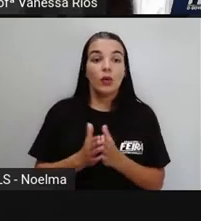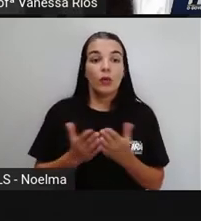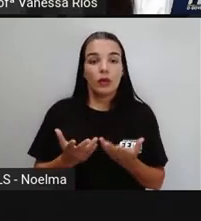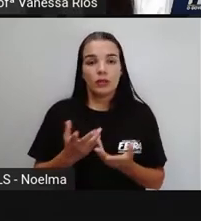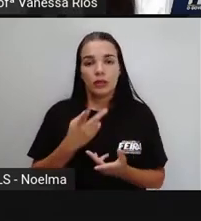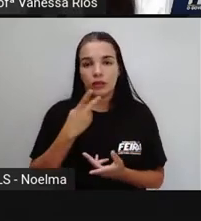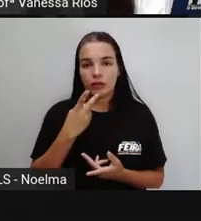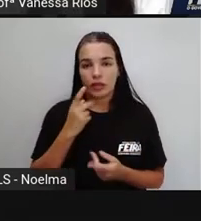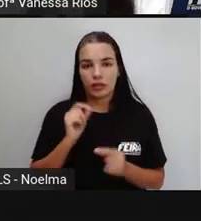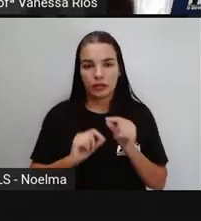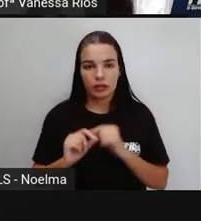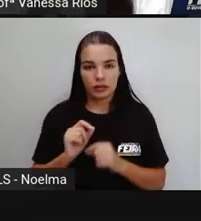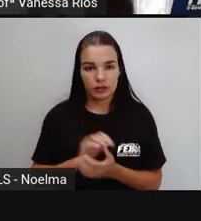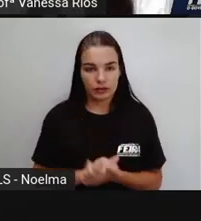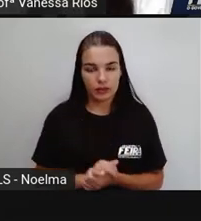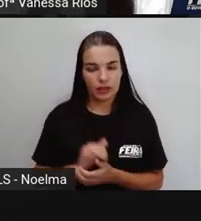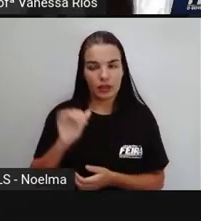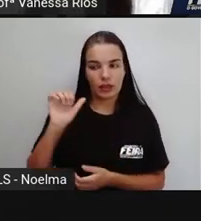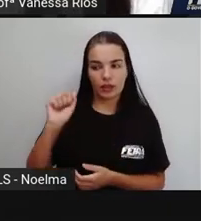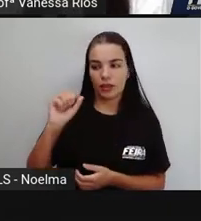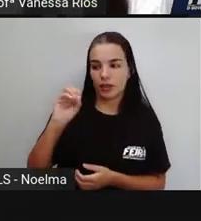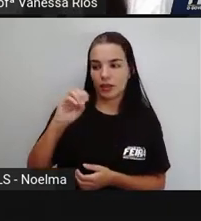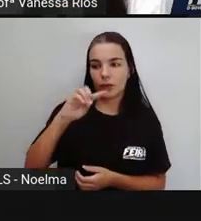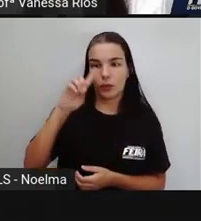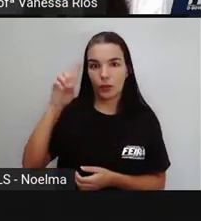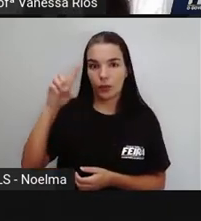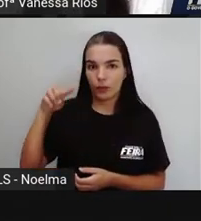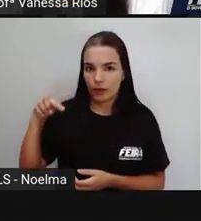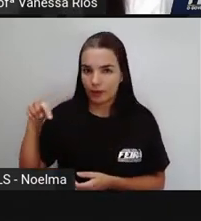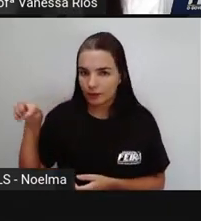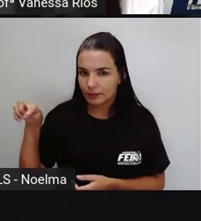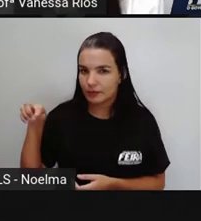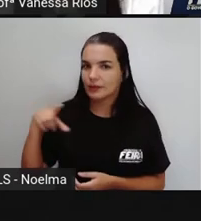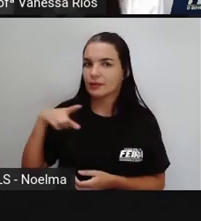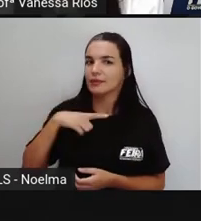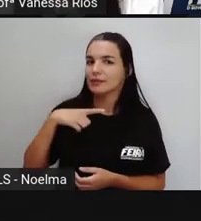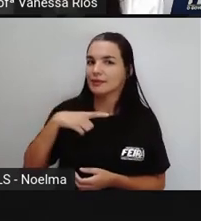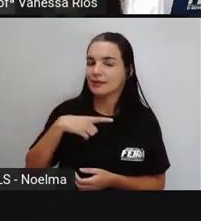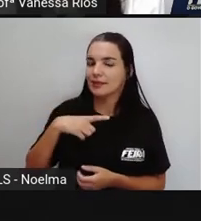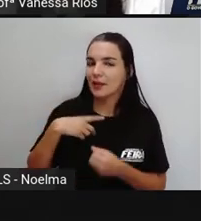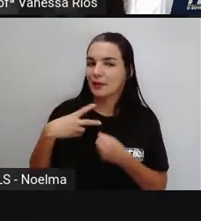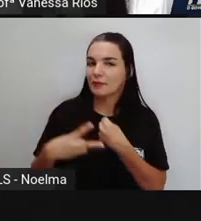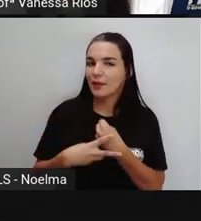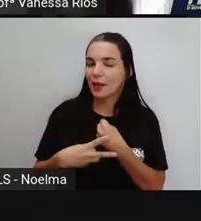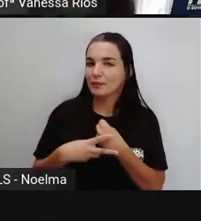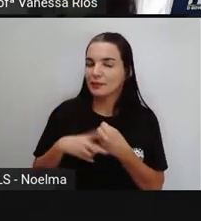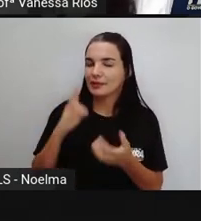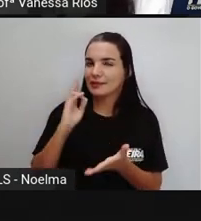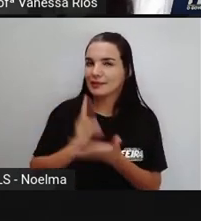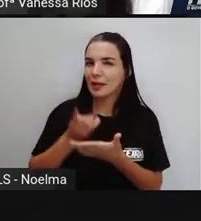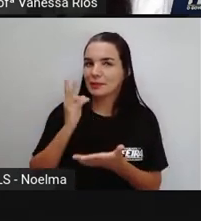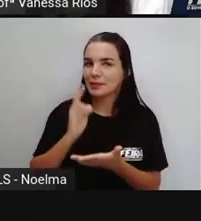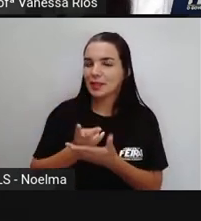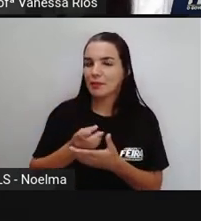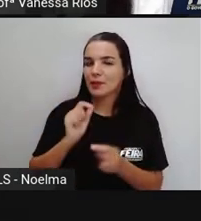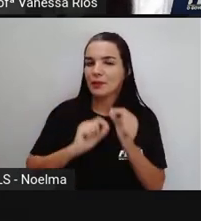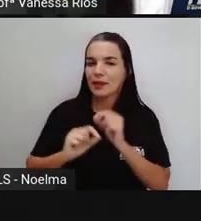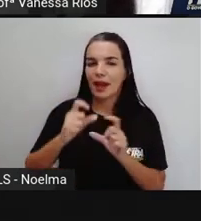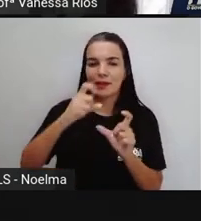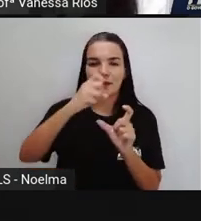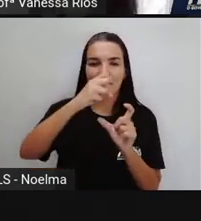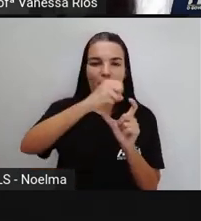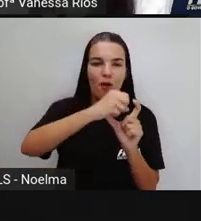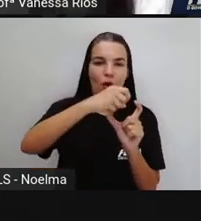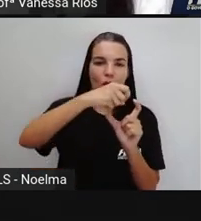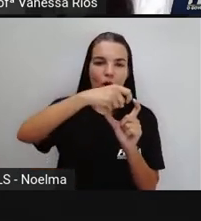vai observar que com o ão é diferente. Com a terminação ão, as formas verbais são oxítonas. Tendo a